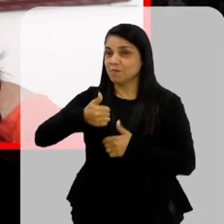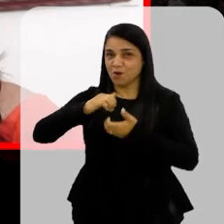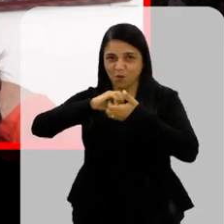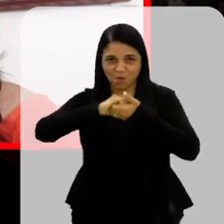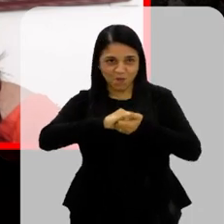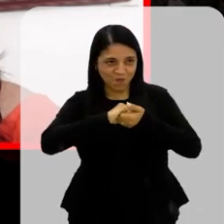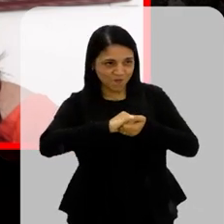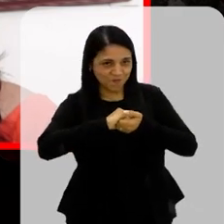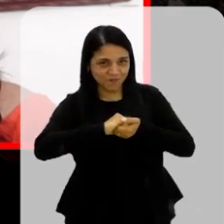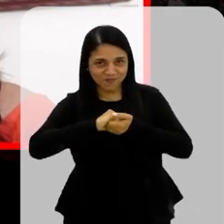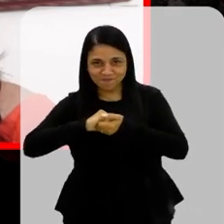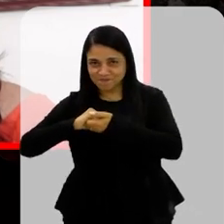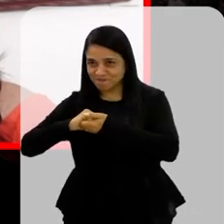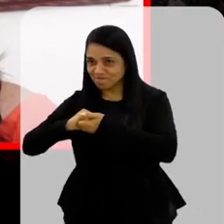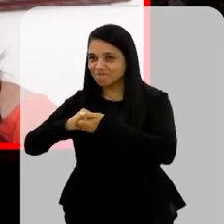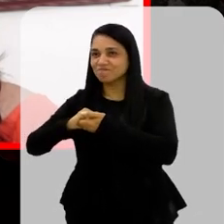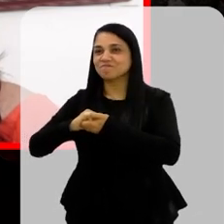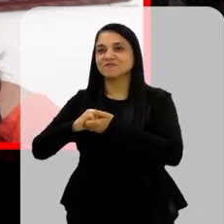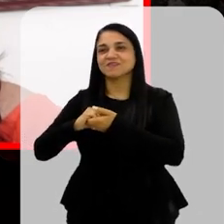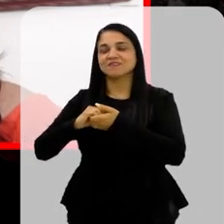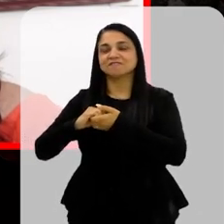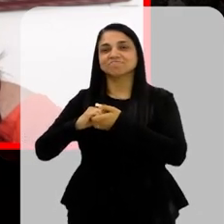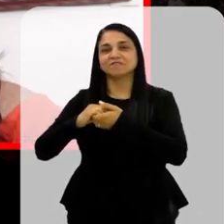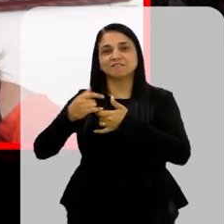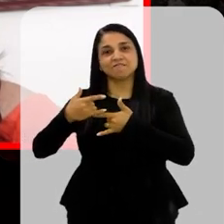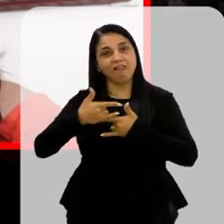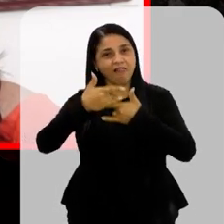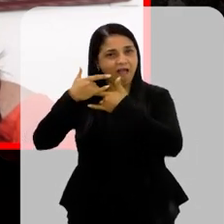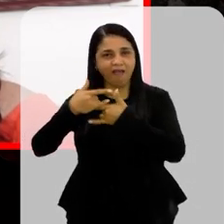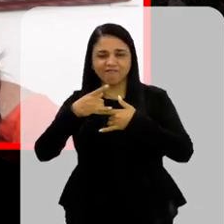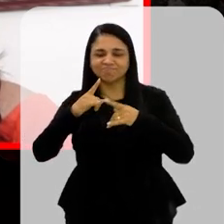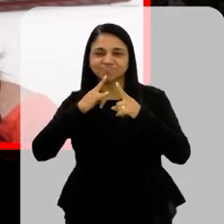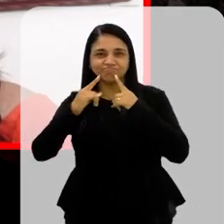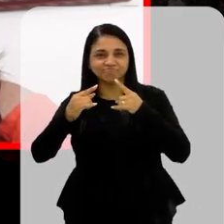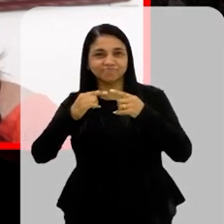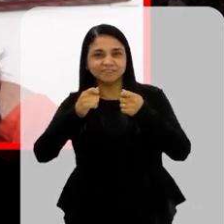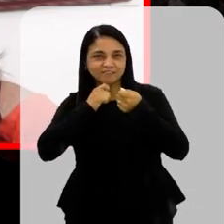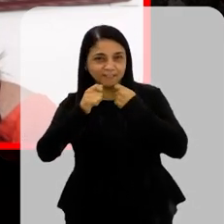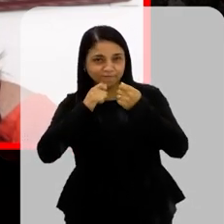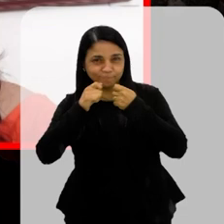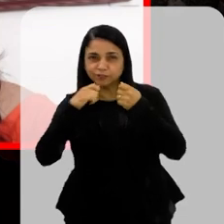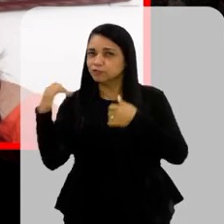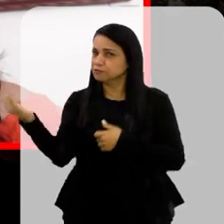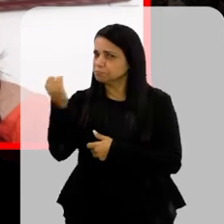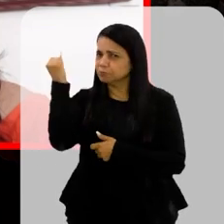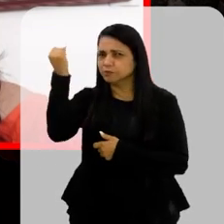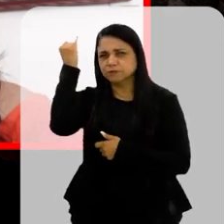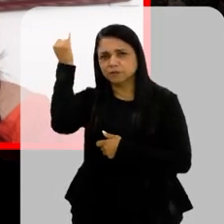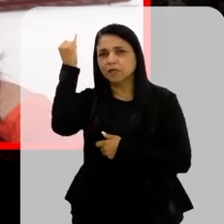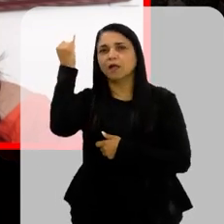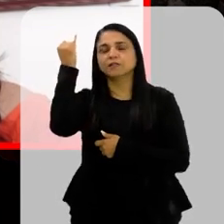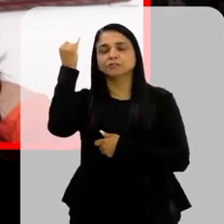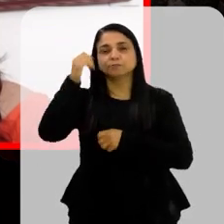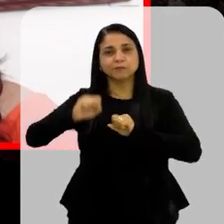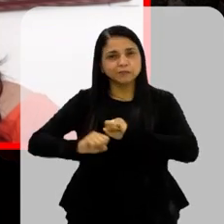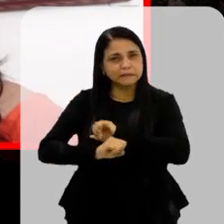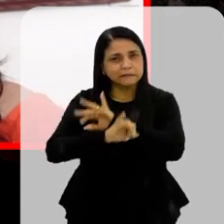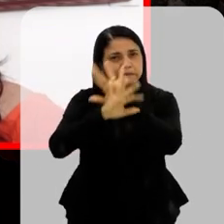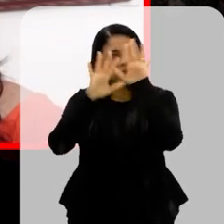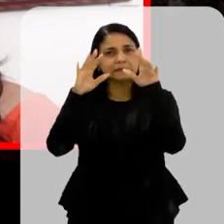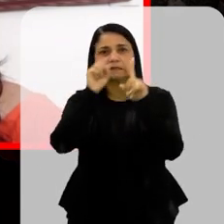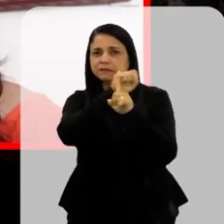Cumprimentar a todos Aqui presente Nessa entrevista Que é de importante Para que a gente Possa levar